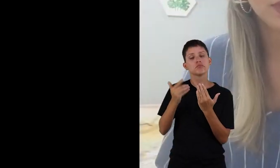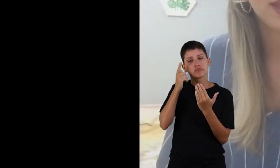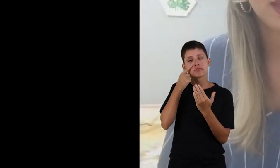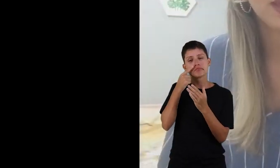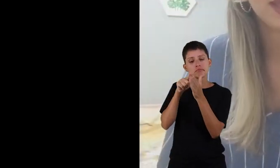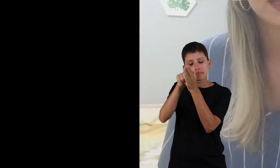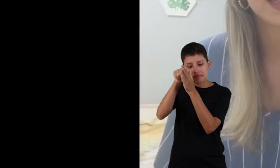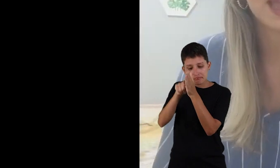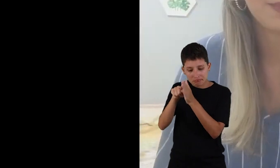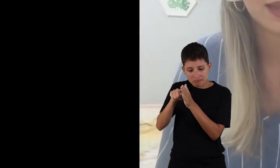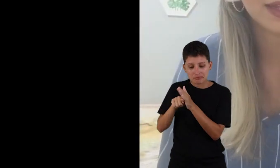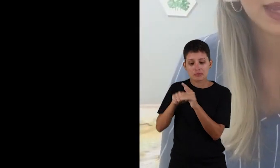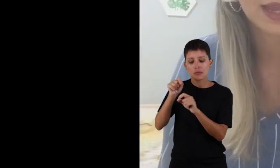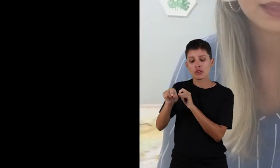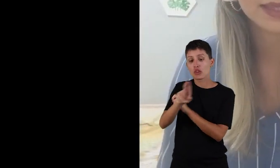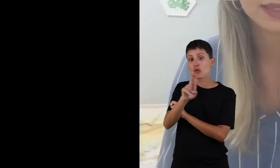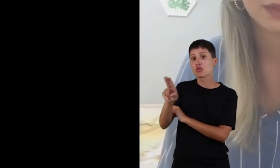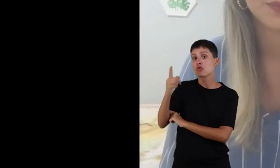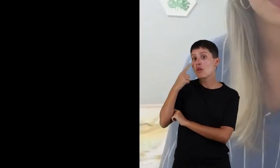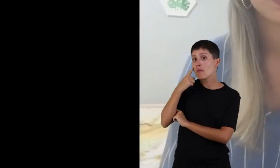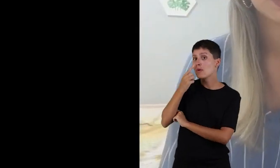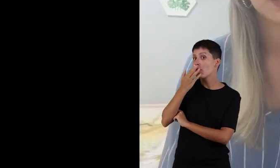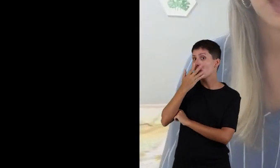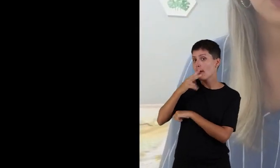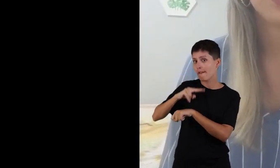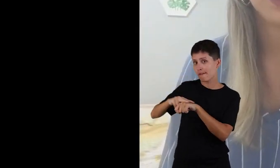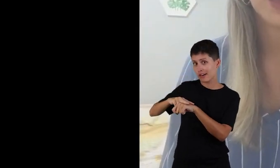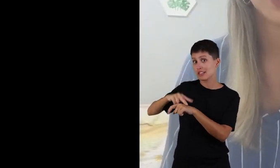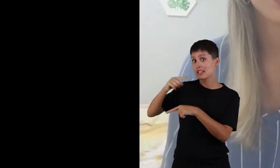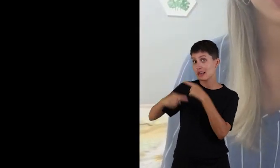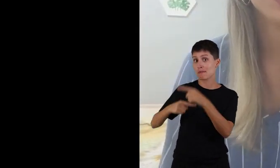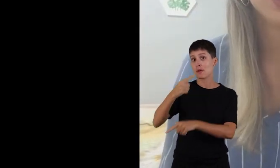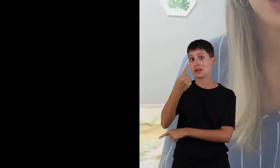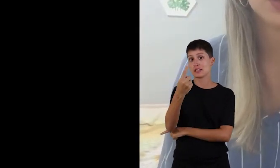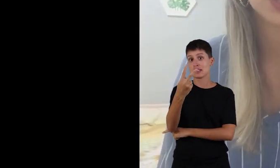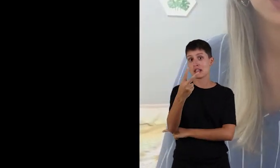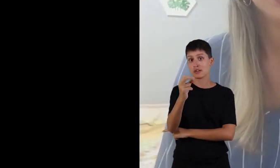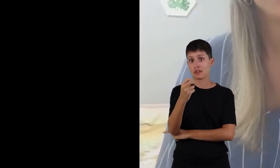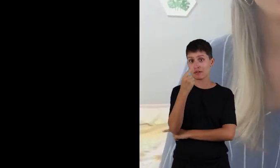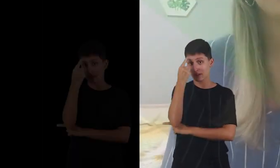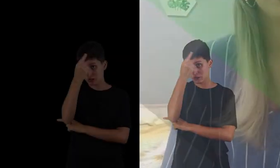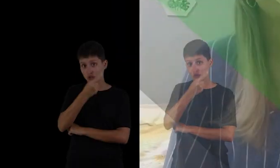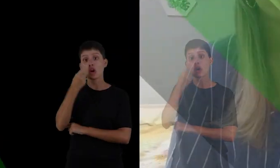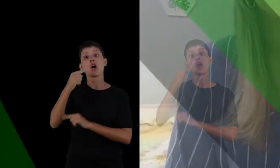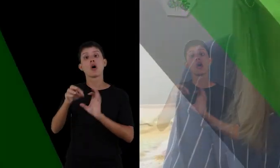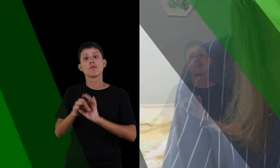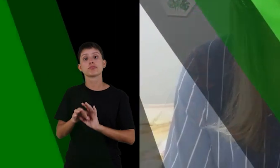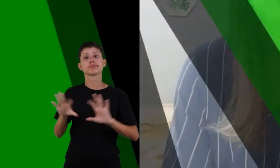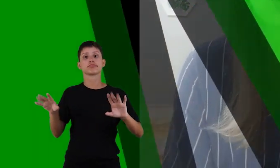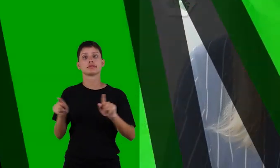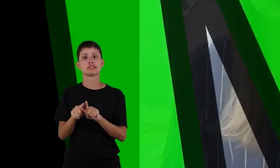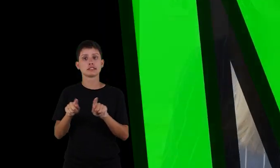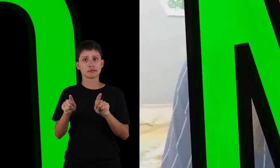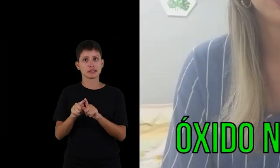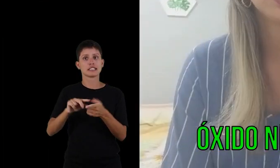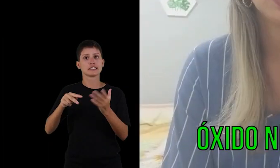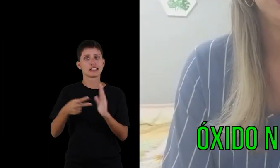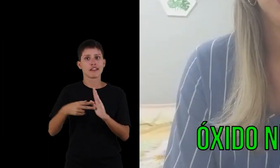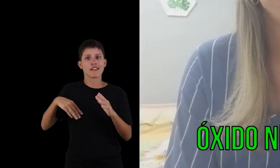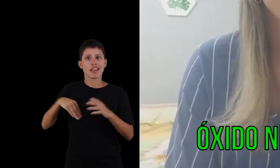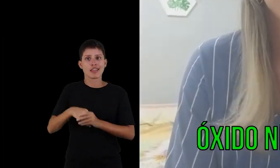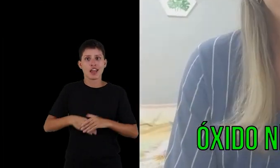exacerbada naquele tecido, certo? Certo frente à resposta imunológica. Também verificamos que o óxido